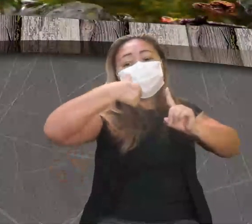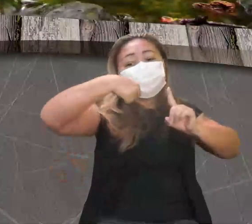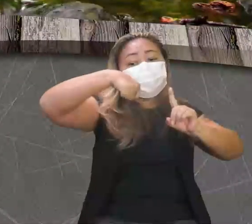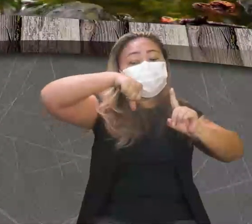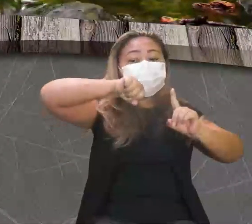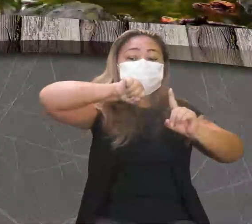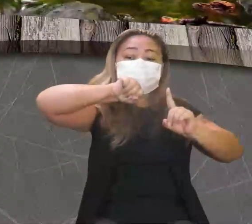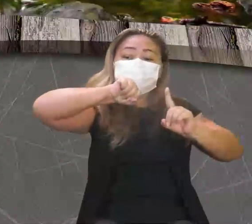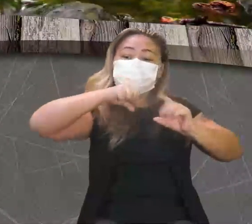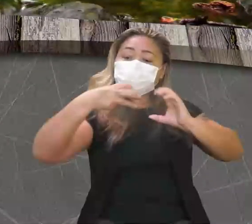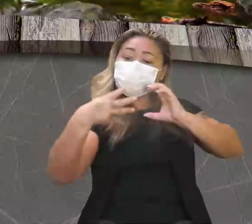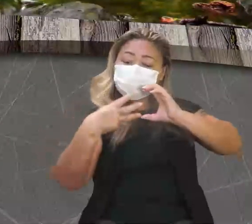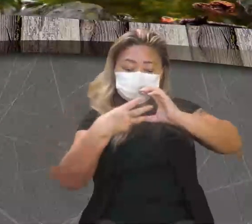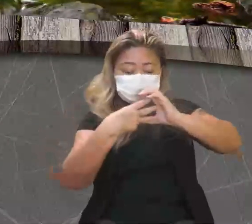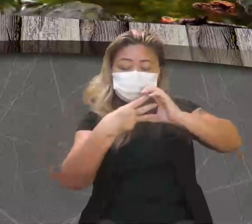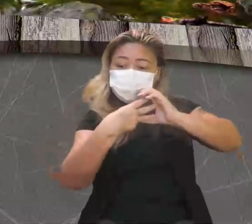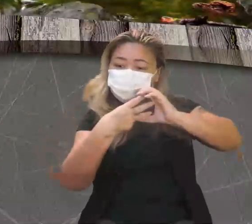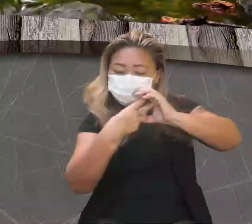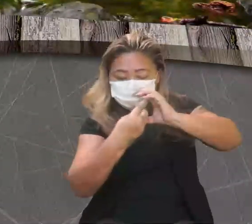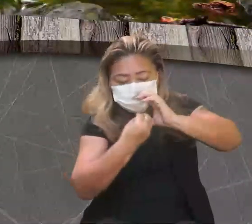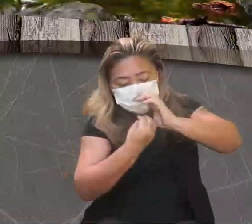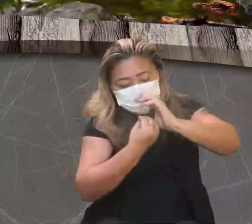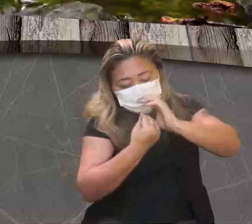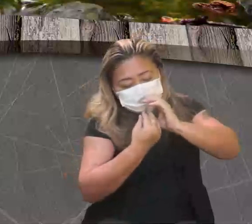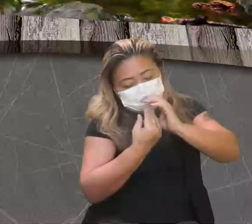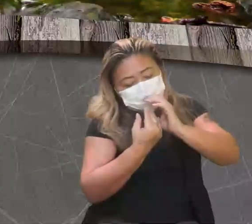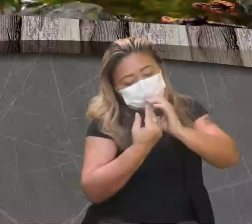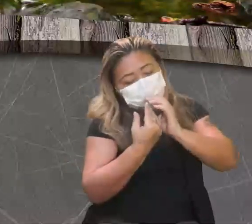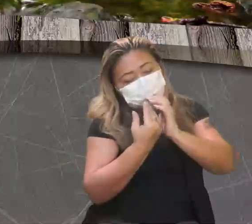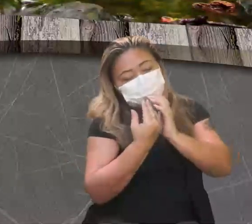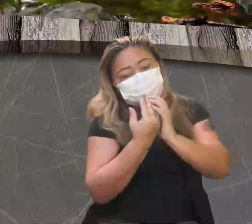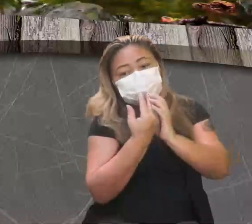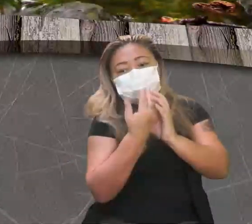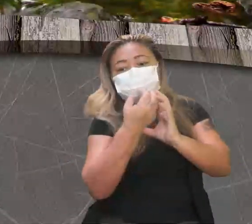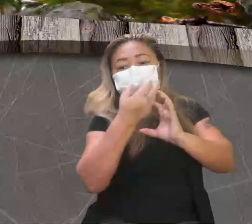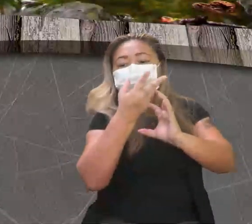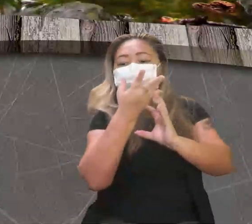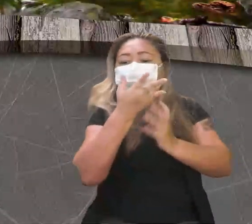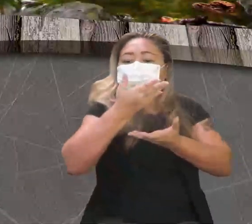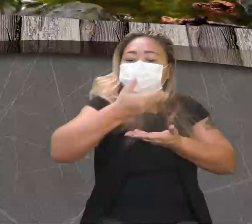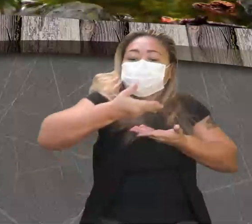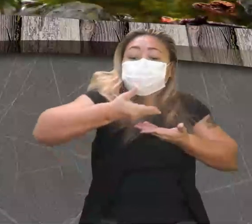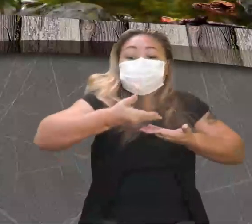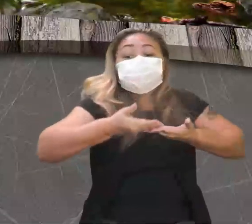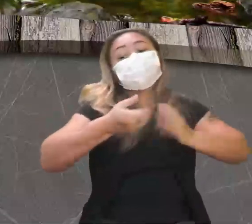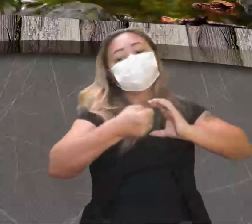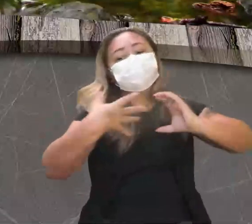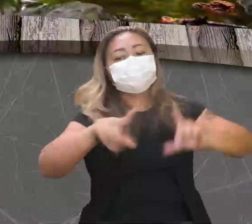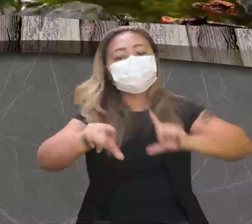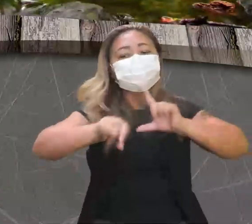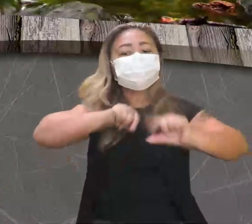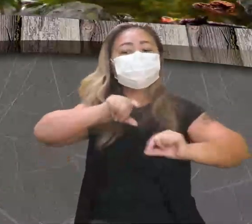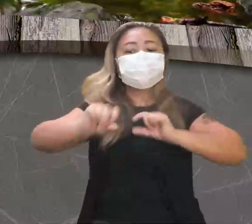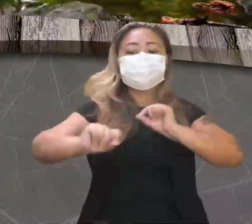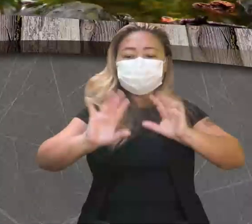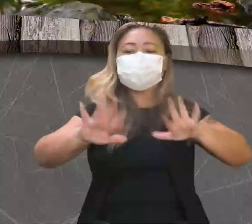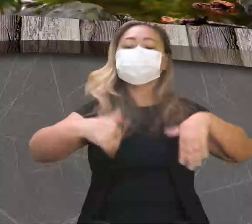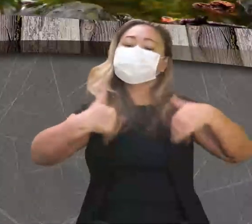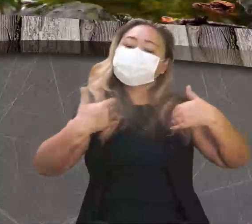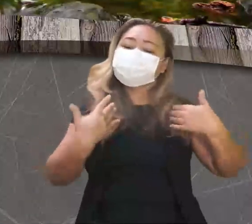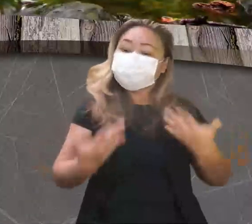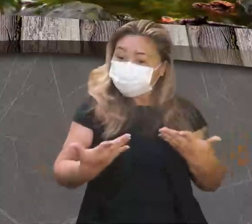a célula que vai gerar esse indivíduo agora com essas características selecionadas. E isso faz parte